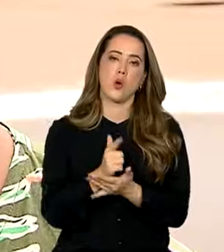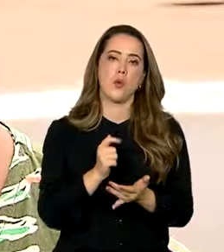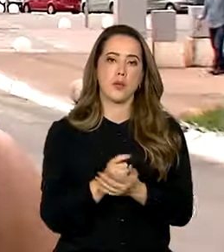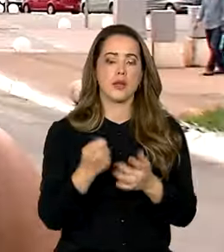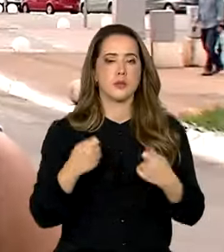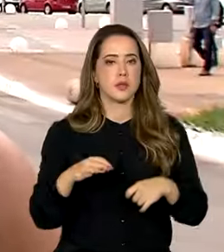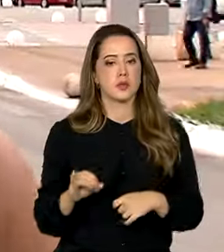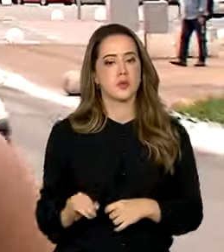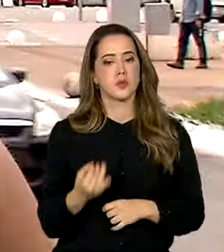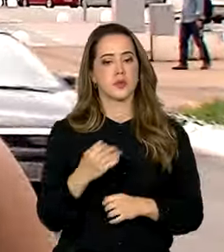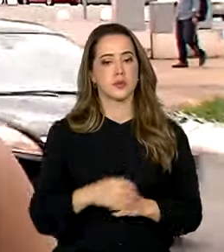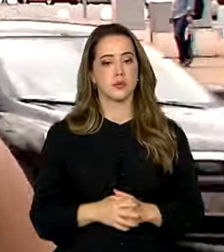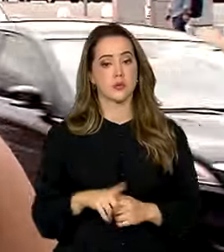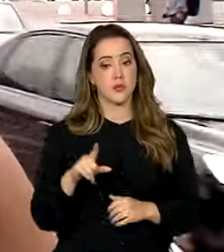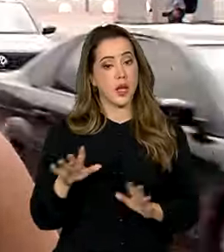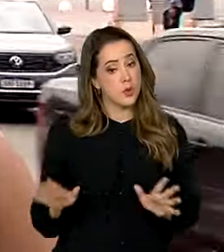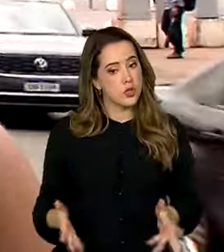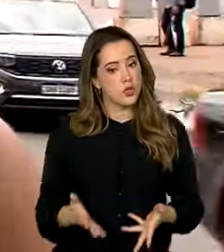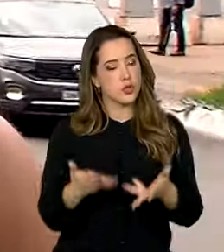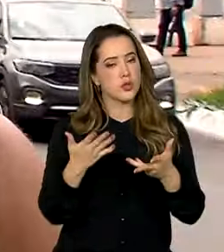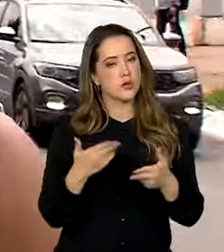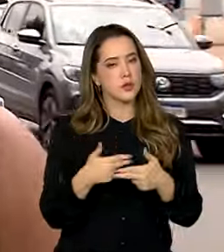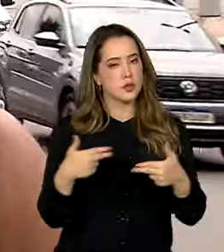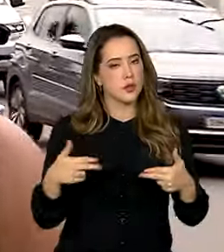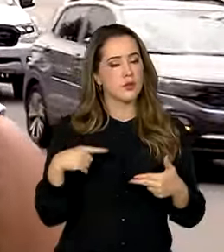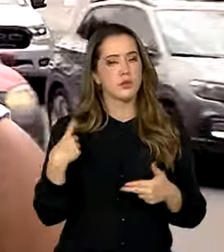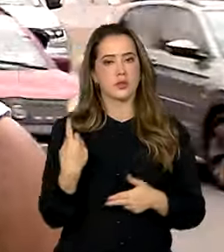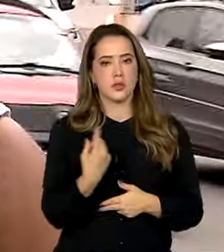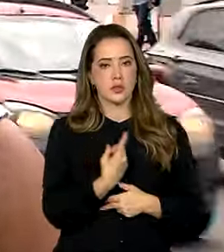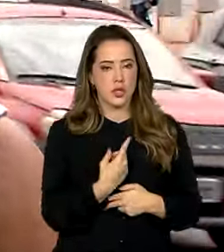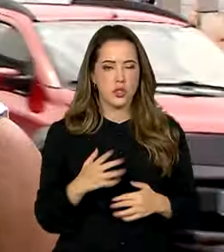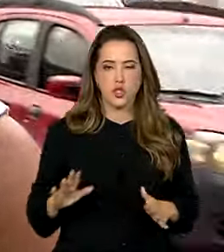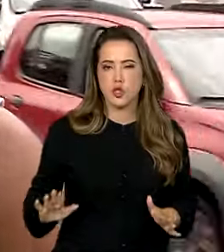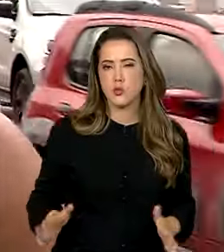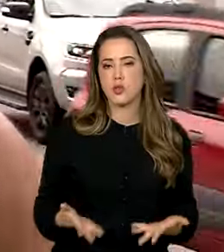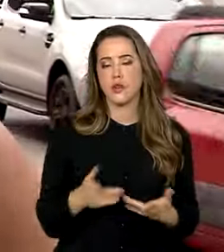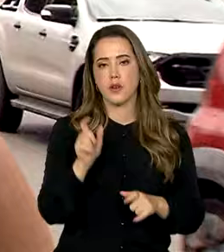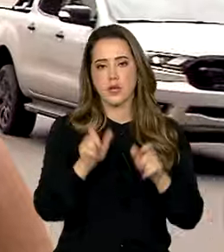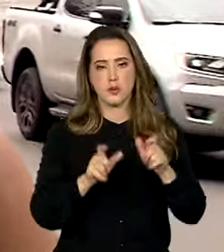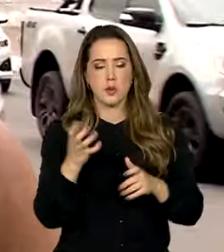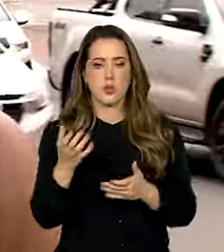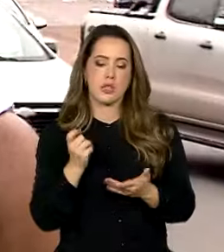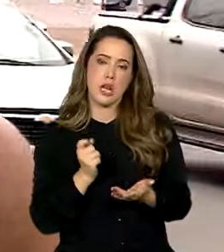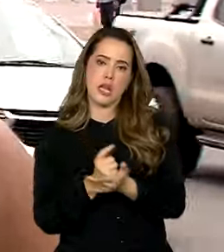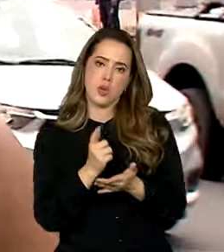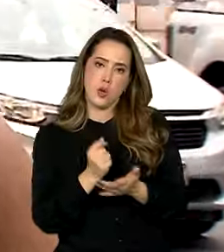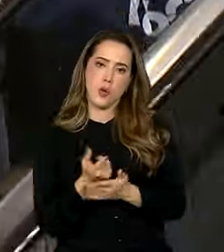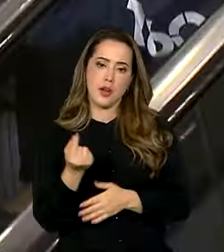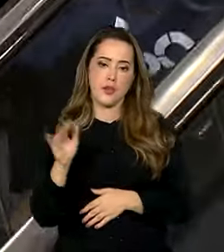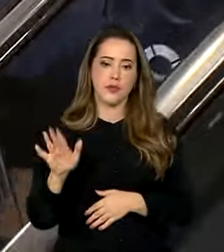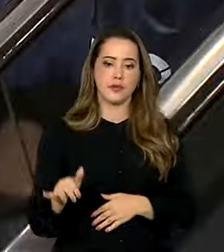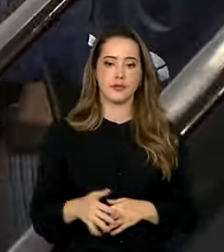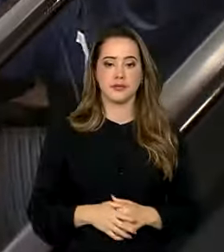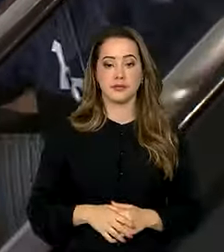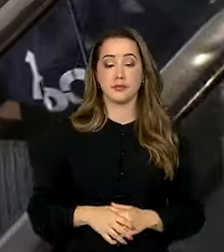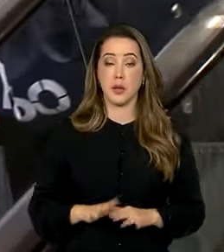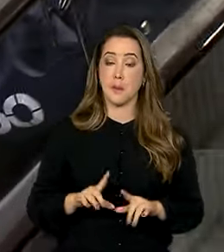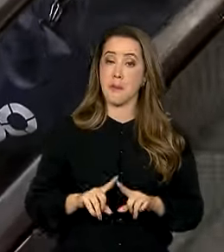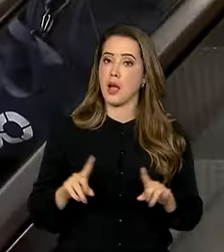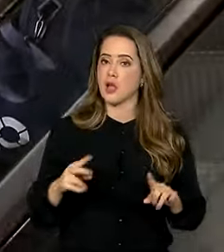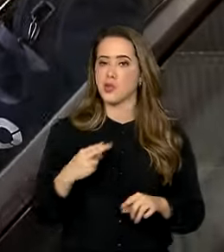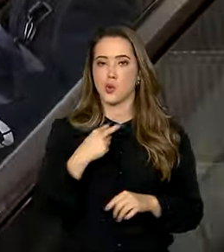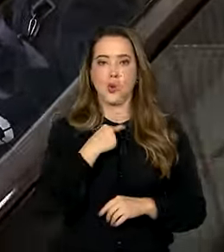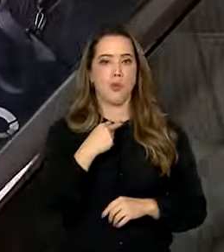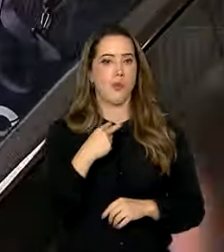aproveitar. É um estímulo, é uma coisa que provoca quem está doido para comprar com desconto. Só não pode